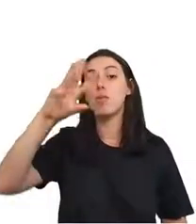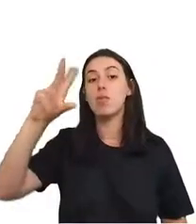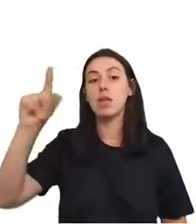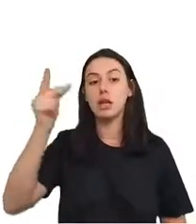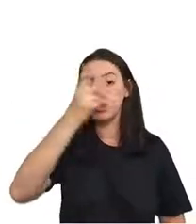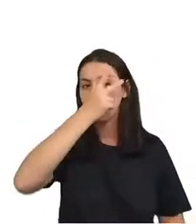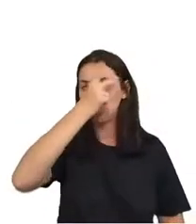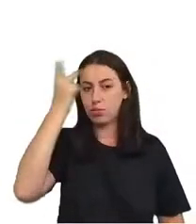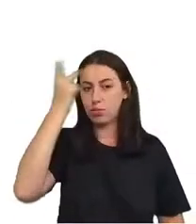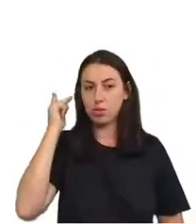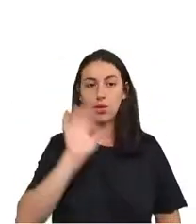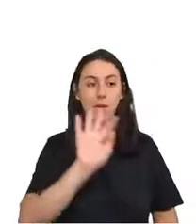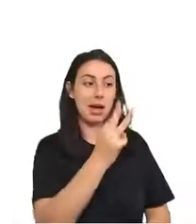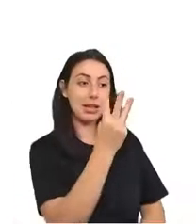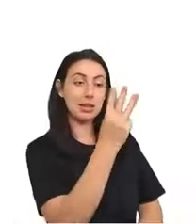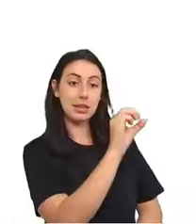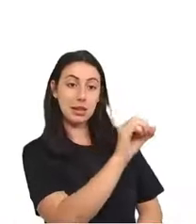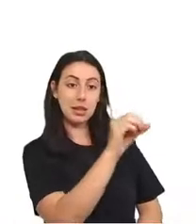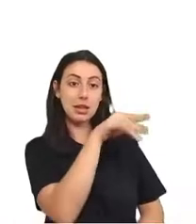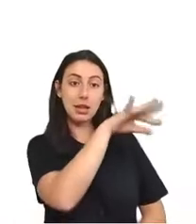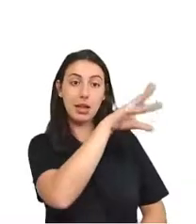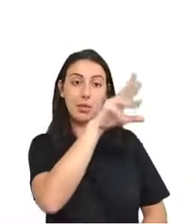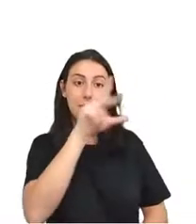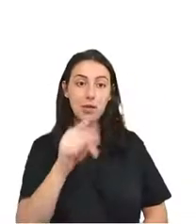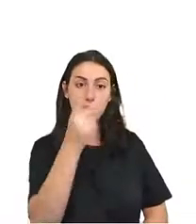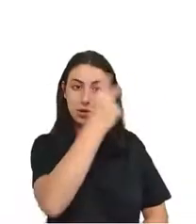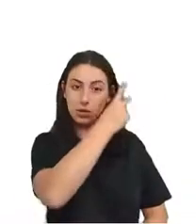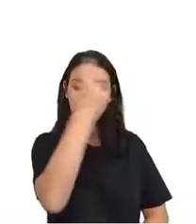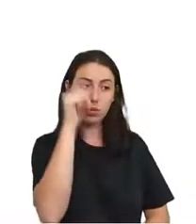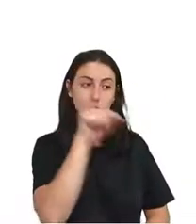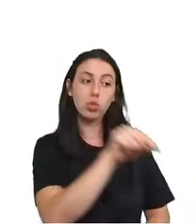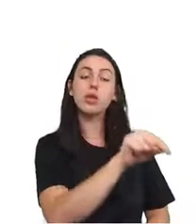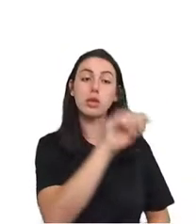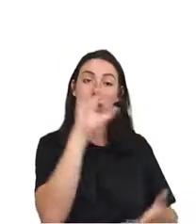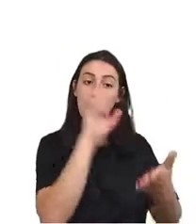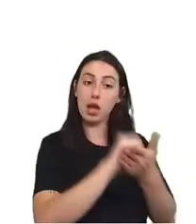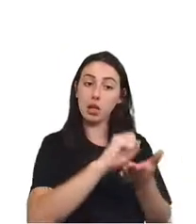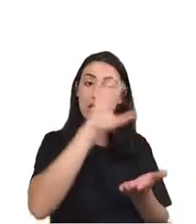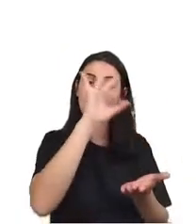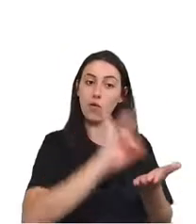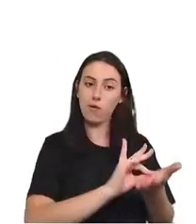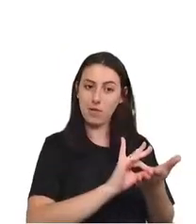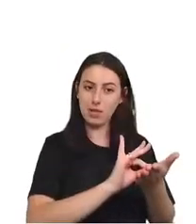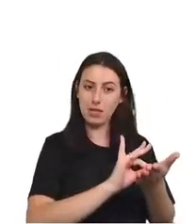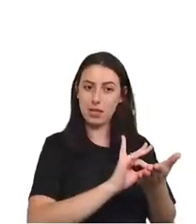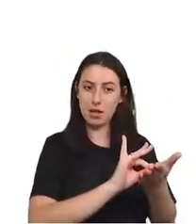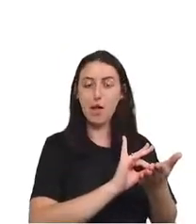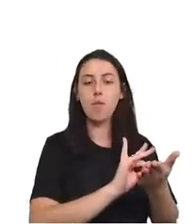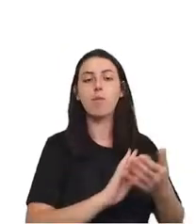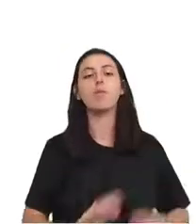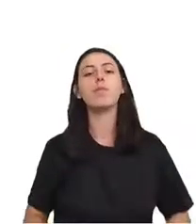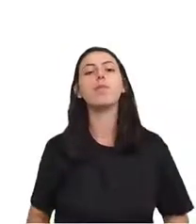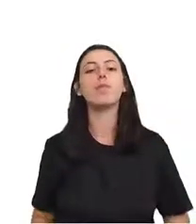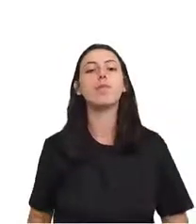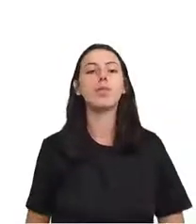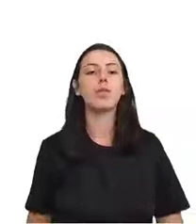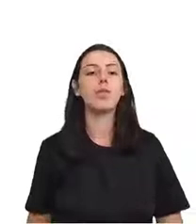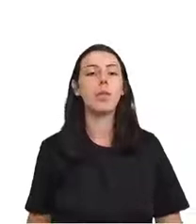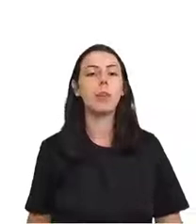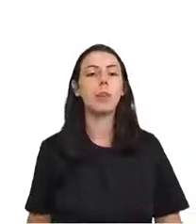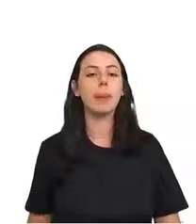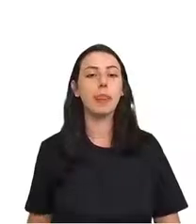faziam parte dos números oficiais. Aquele multiplicador, aquele 1 caso gera 20